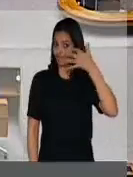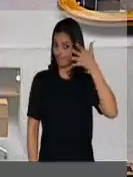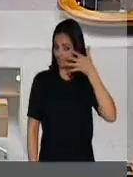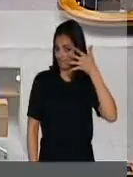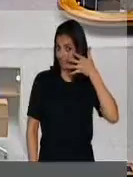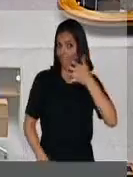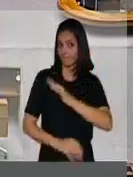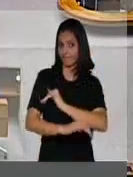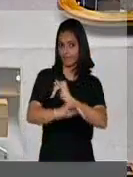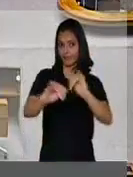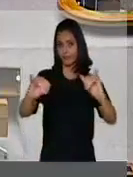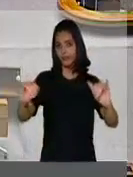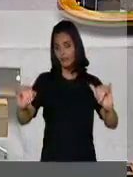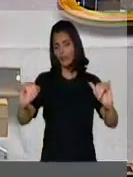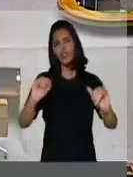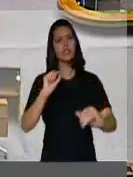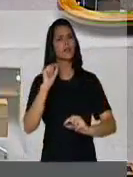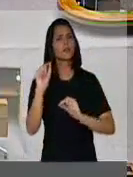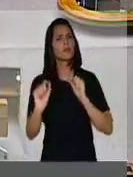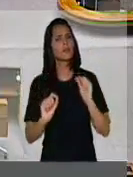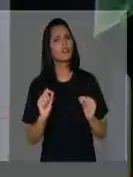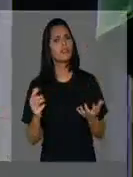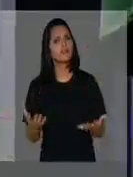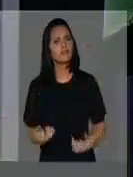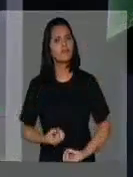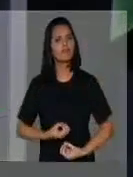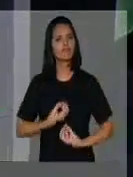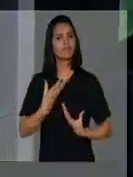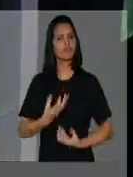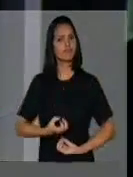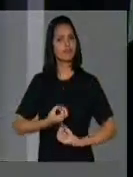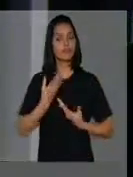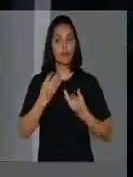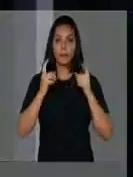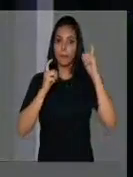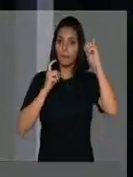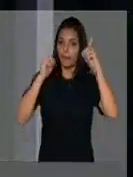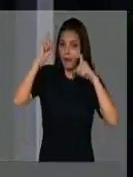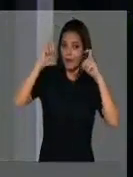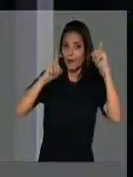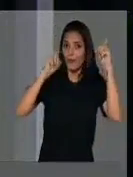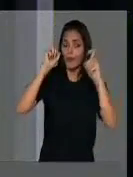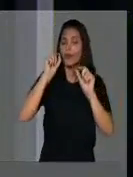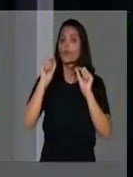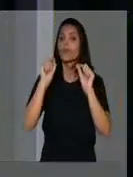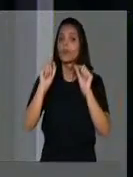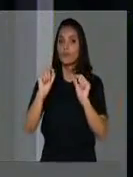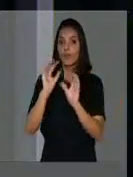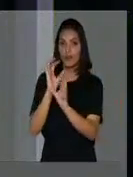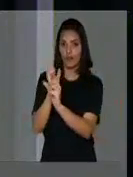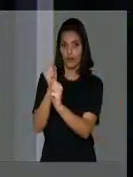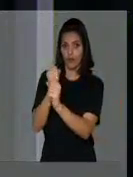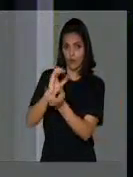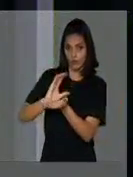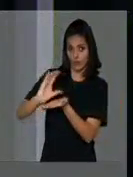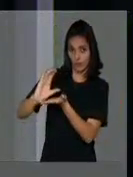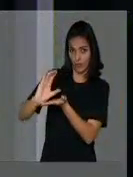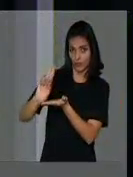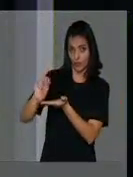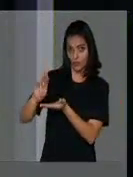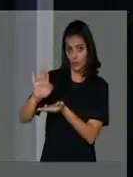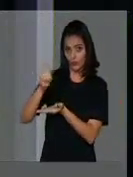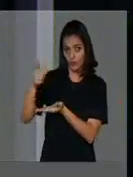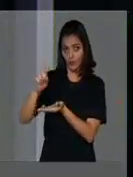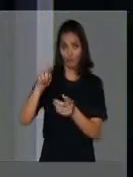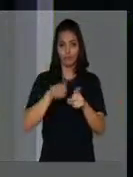para externar a nossa preocupação com o orçamento, tanto da União, como